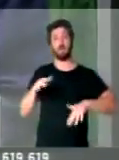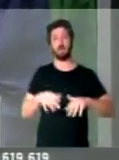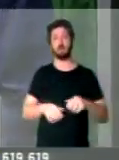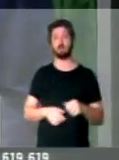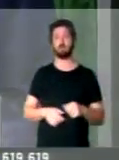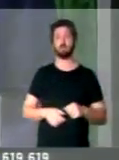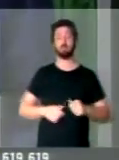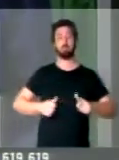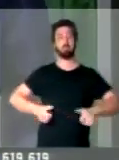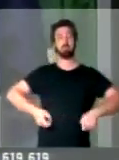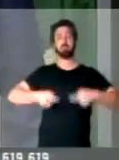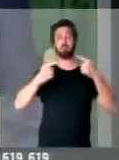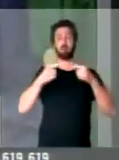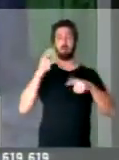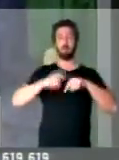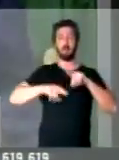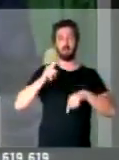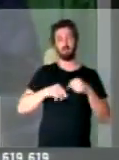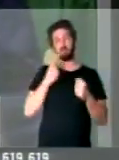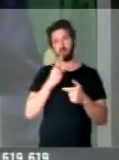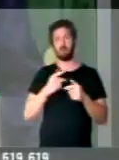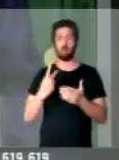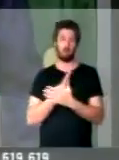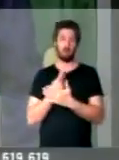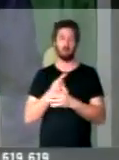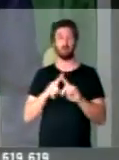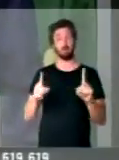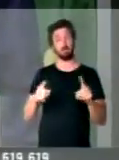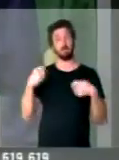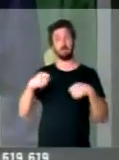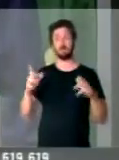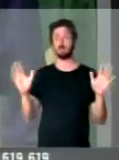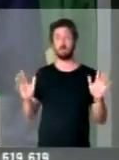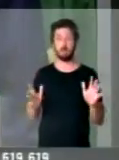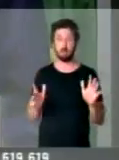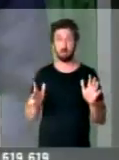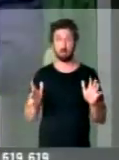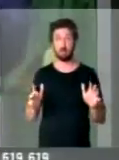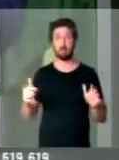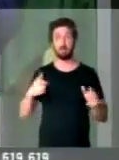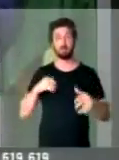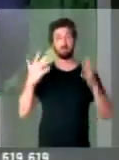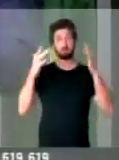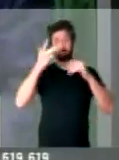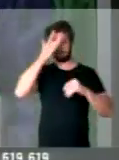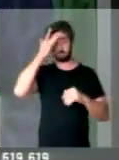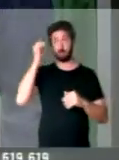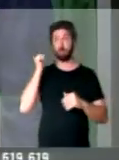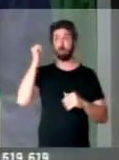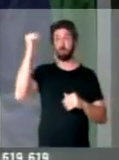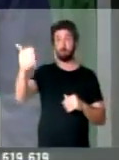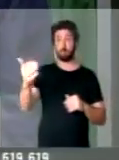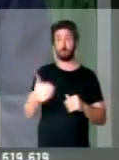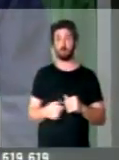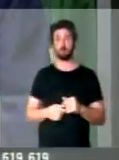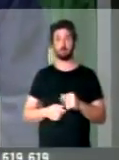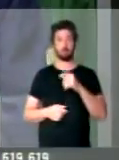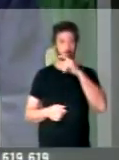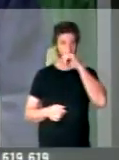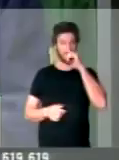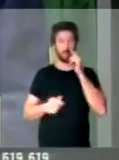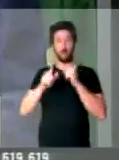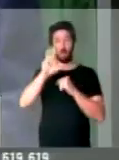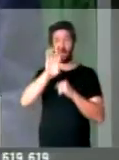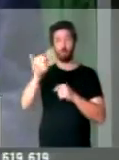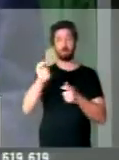impróprio para esta casa, mas que se faz necessário. Eu louvo os que estão aí fora, fazendo